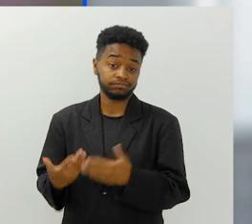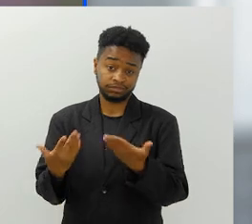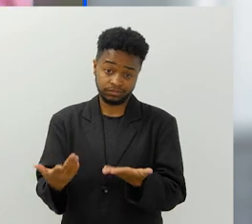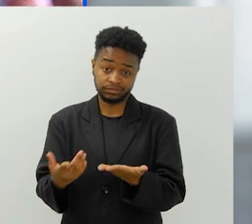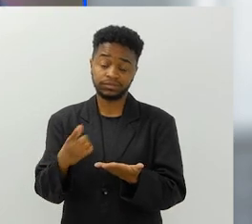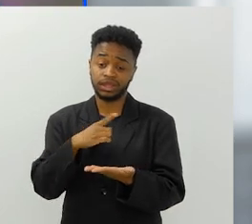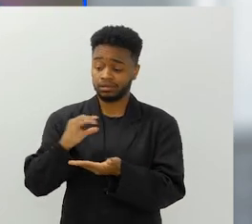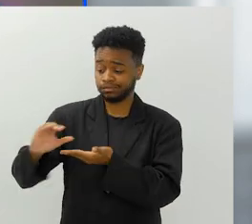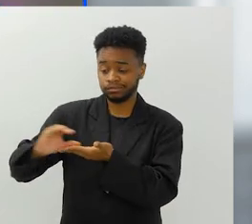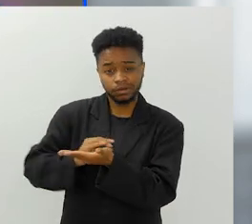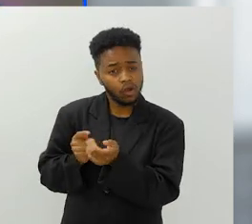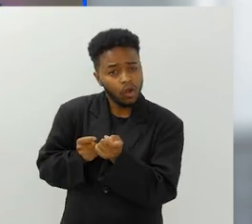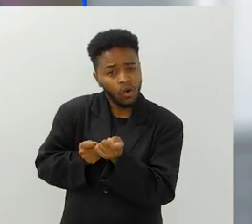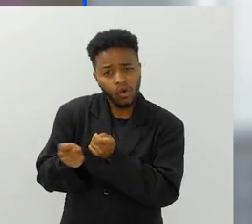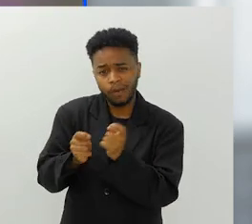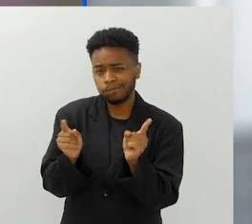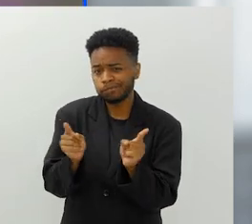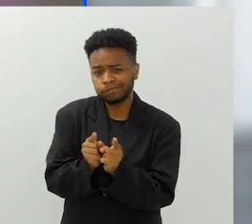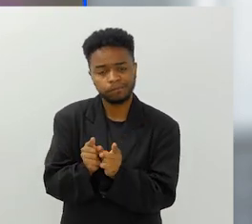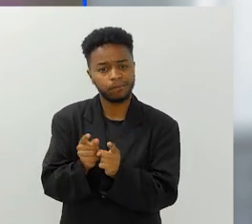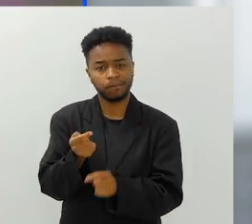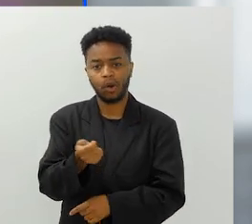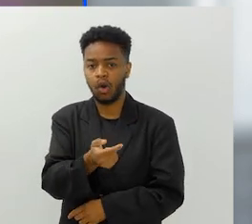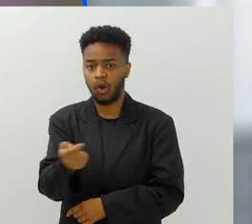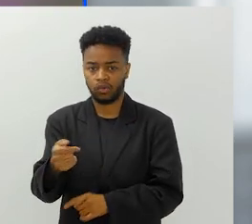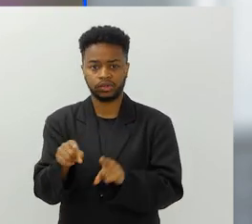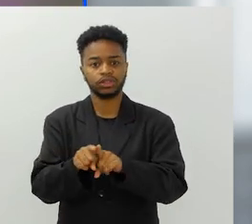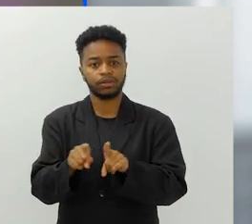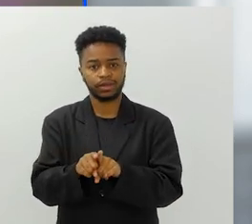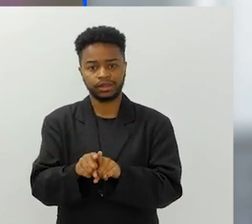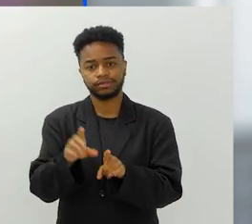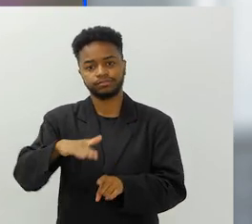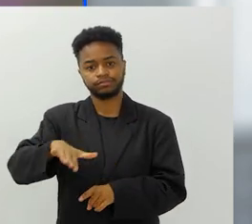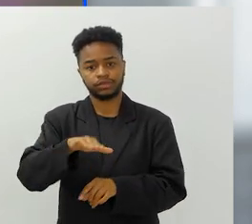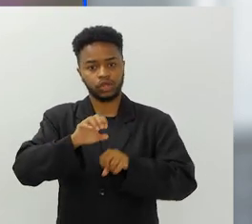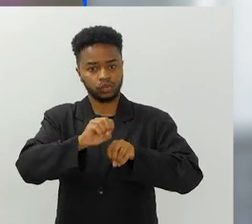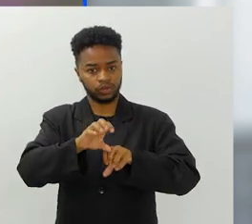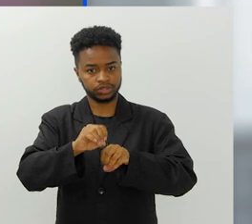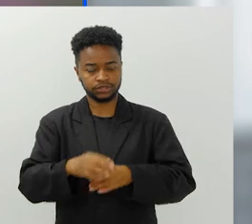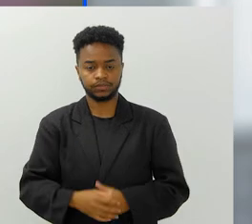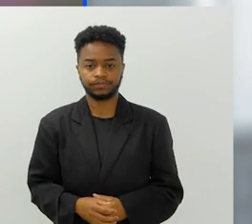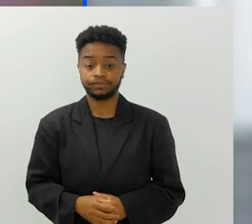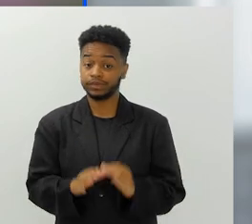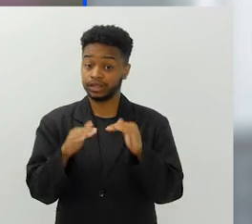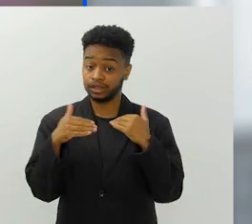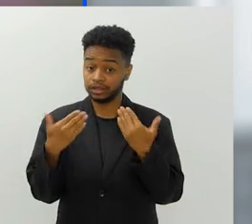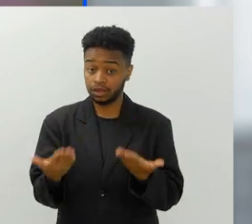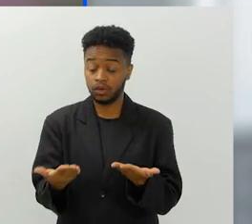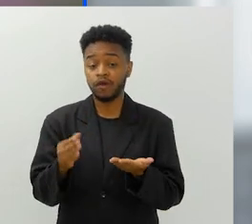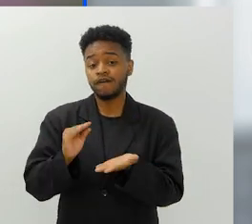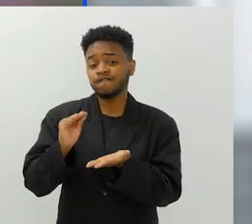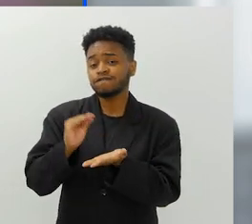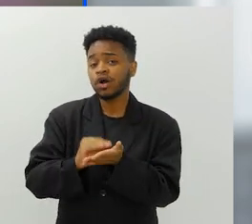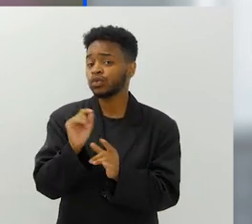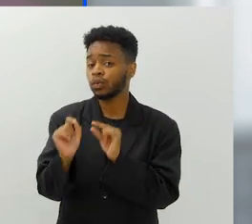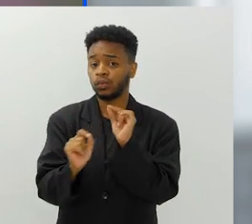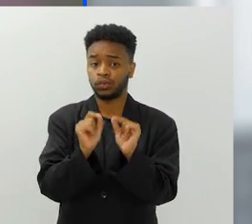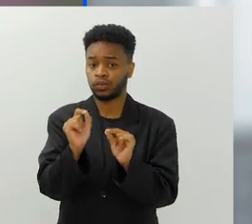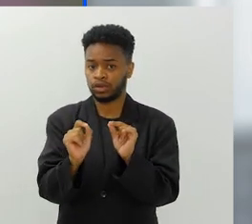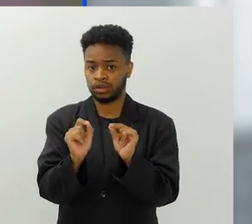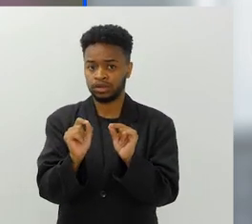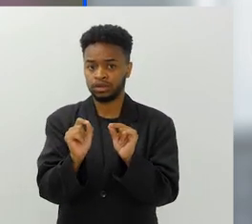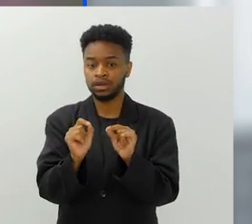que são fomentos contingenciados de uma forma geral também para a educação. Então, o que